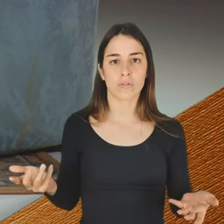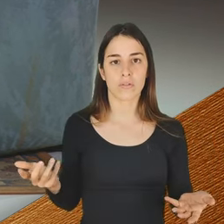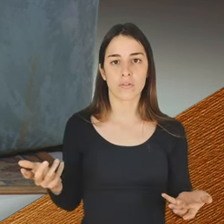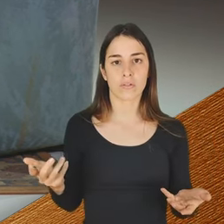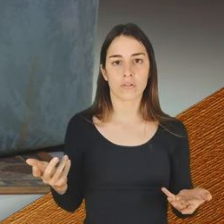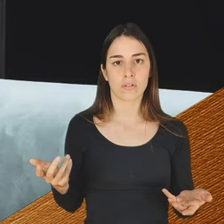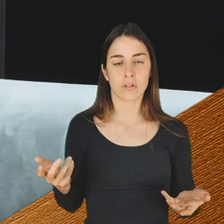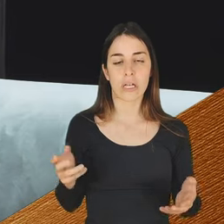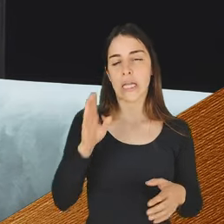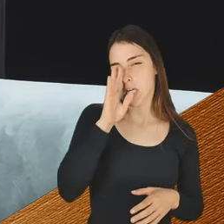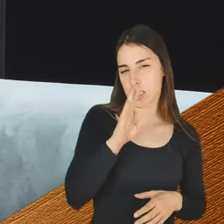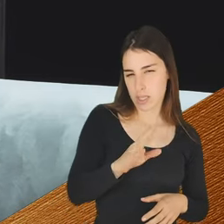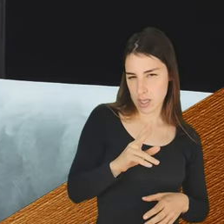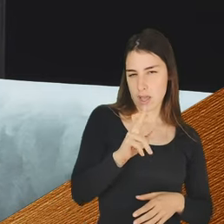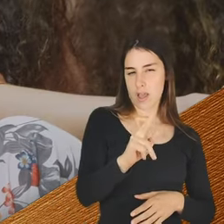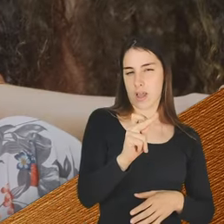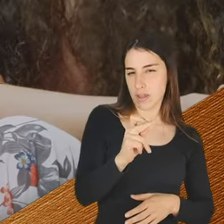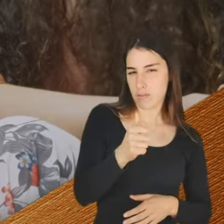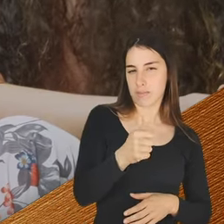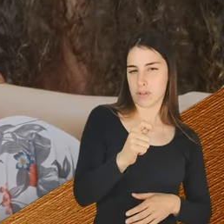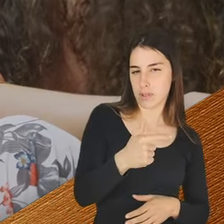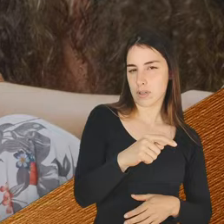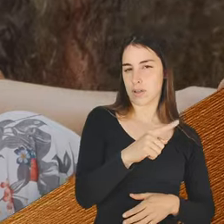E se for um rabetão? Não.